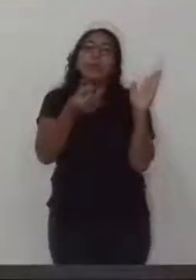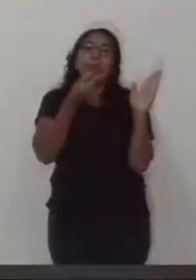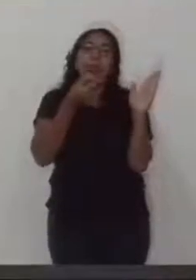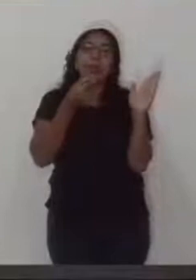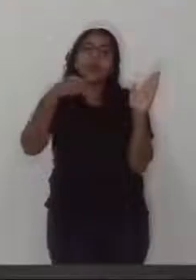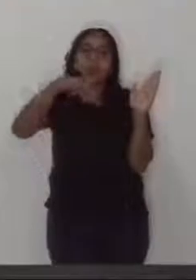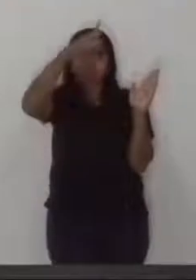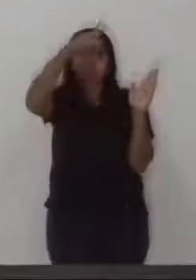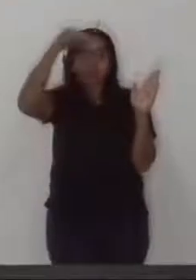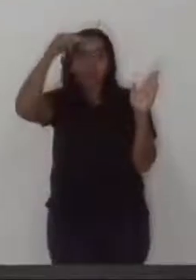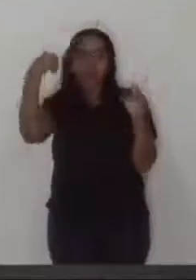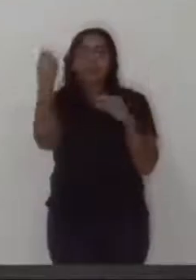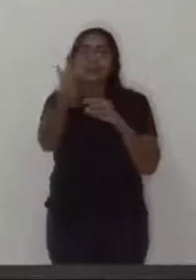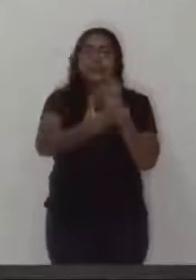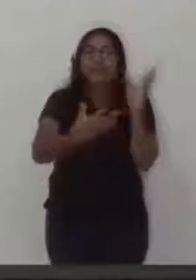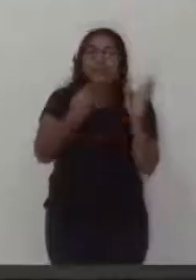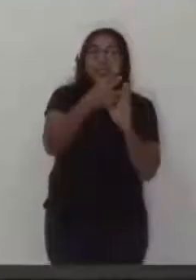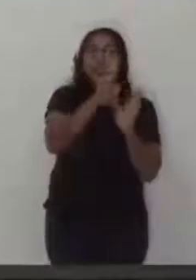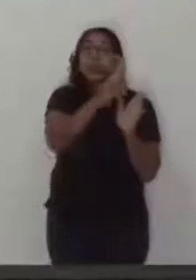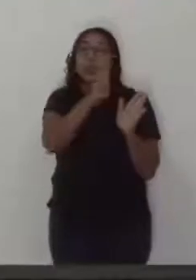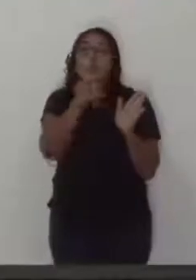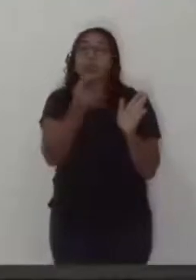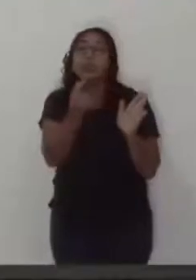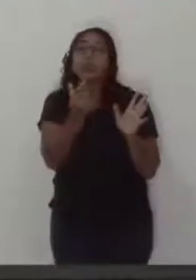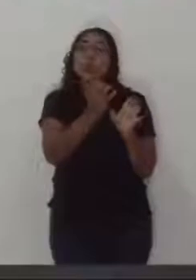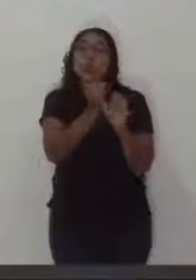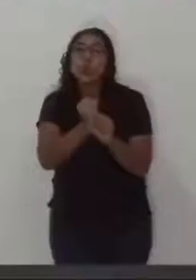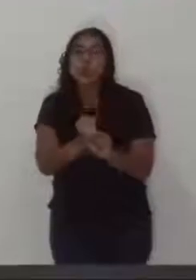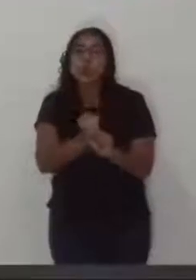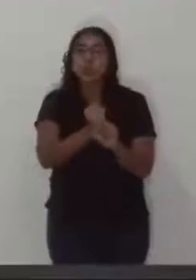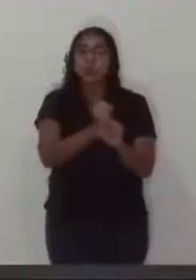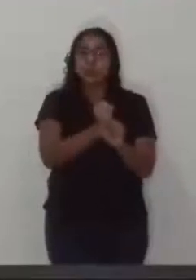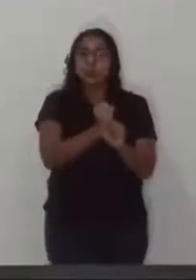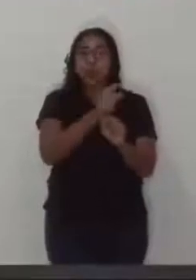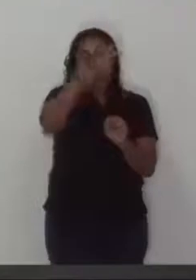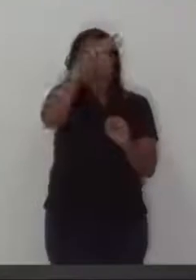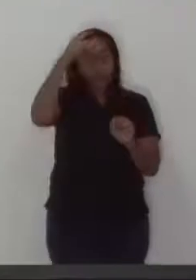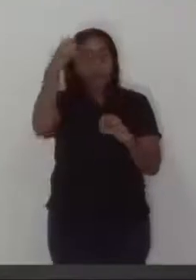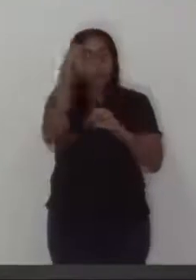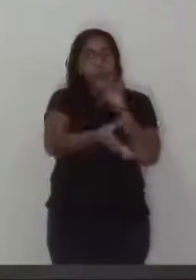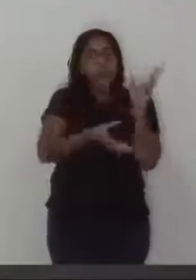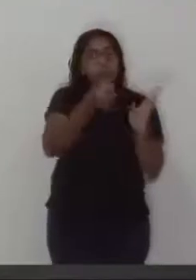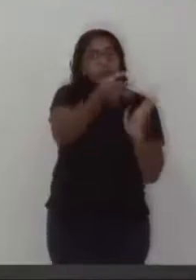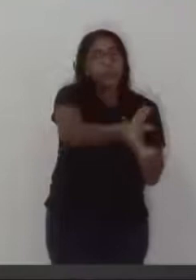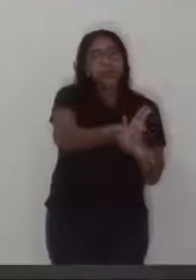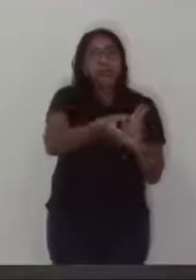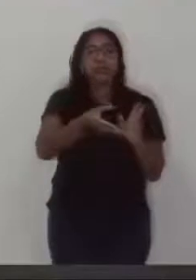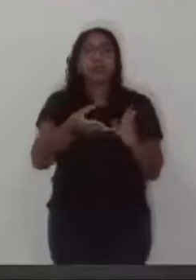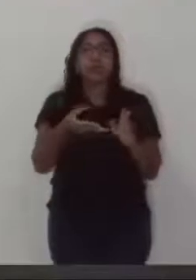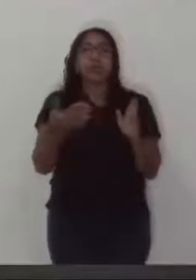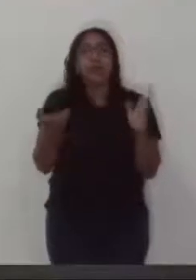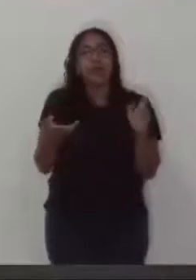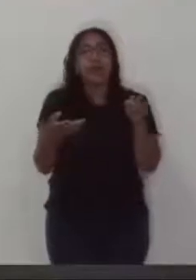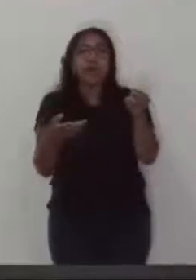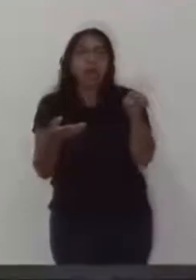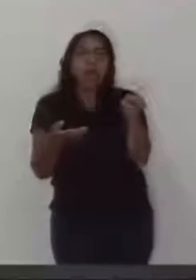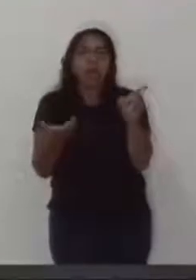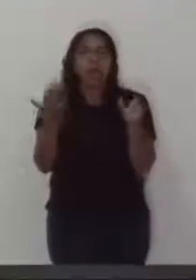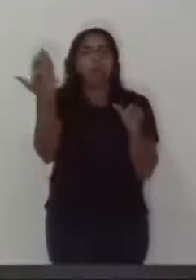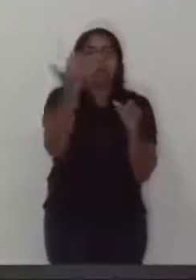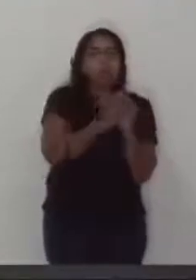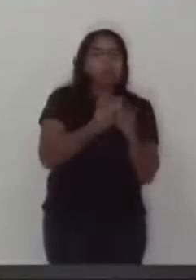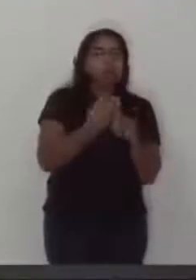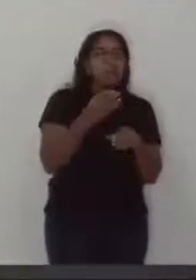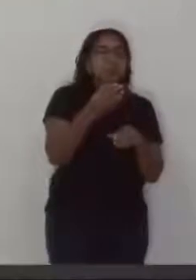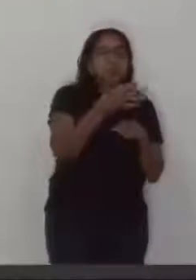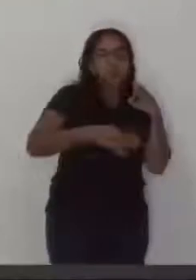rede, discriminando o nome e custo dessas medicações que a Prefeitura fornece, seja através de mandatos judiciais ou de